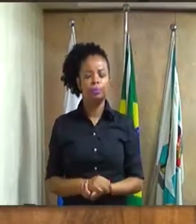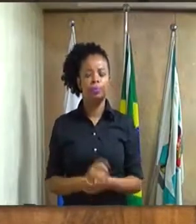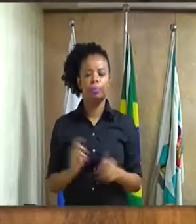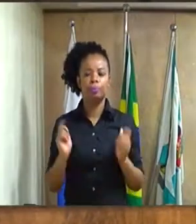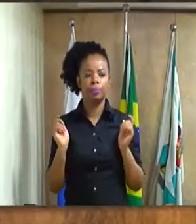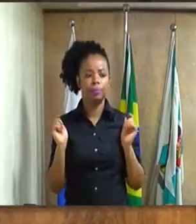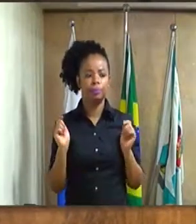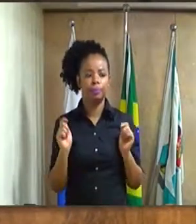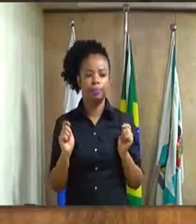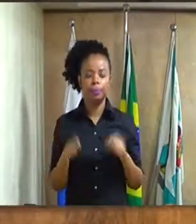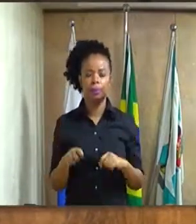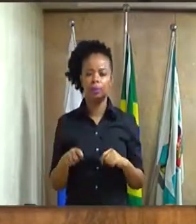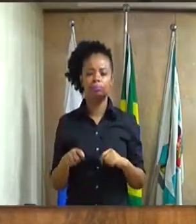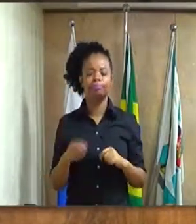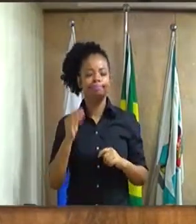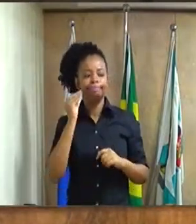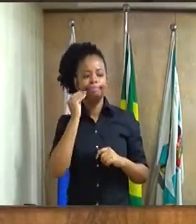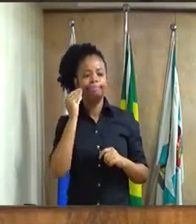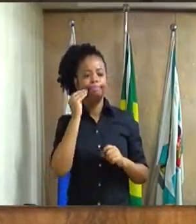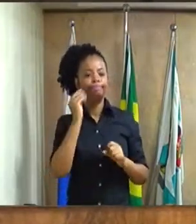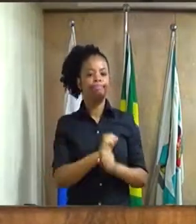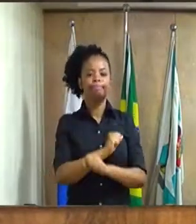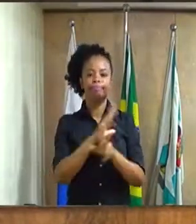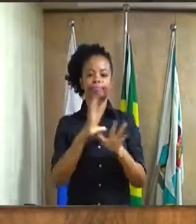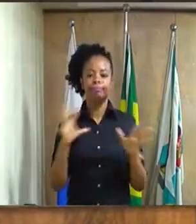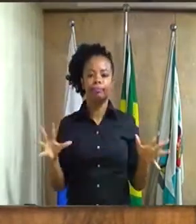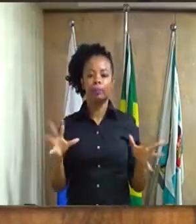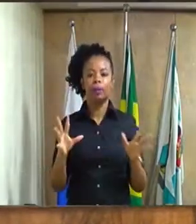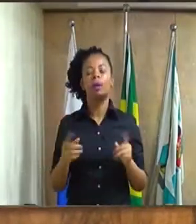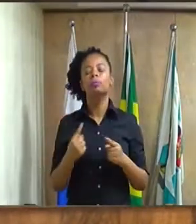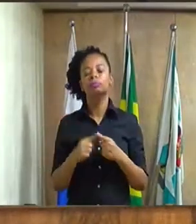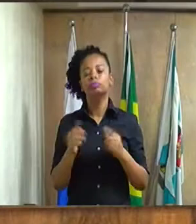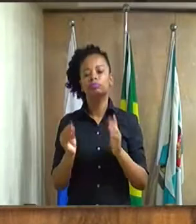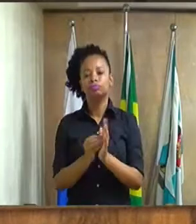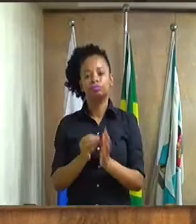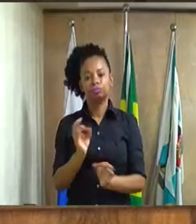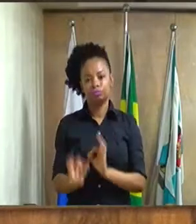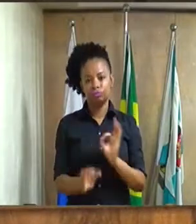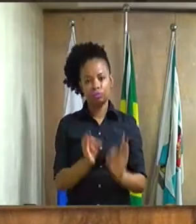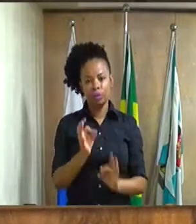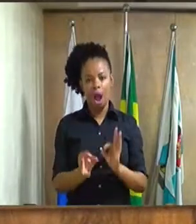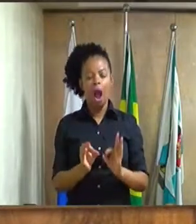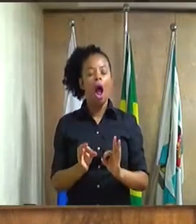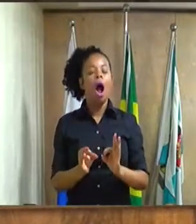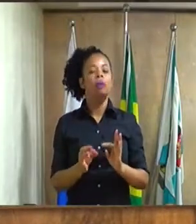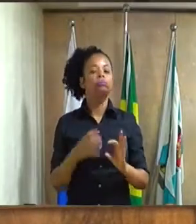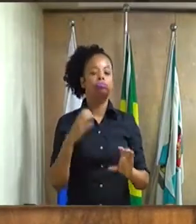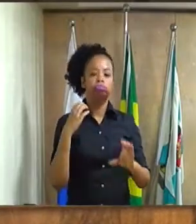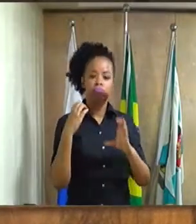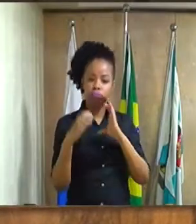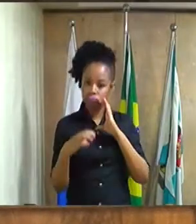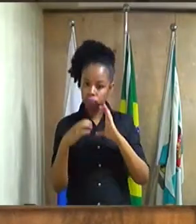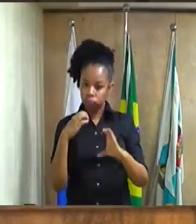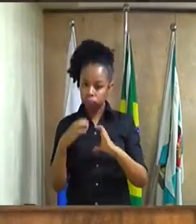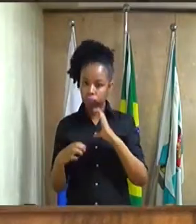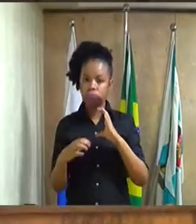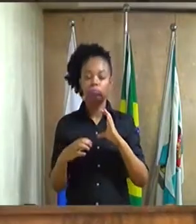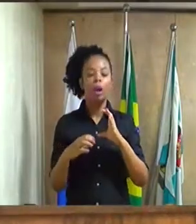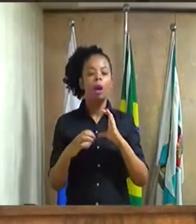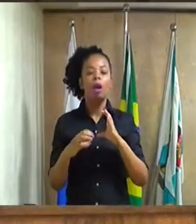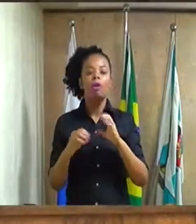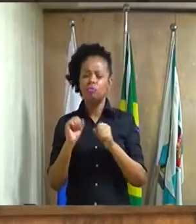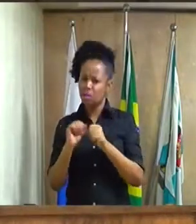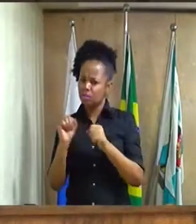para tentar esclarecer uma justiça, que os meios de comunicação fez com o nosso